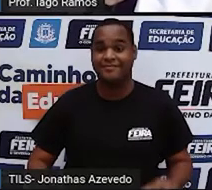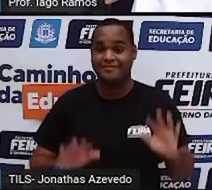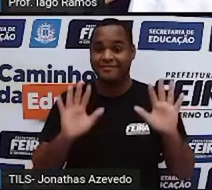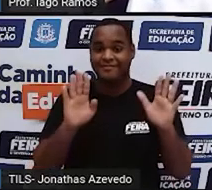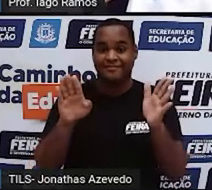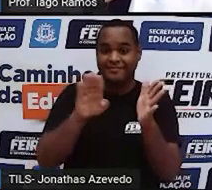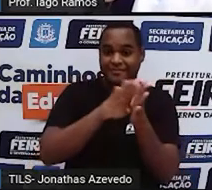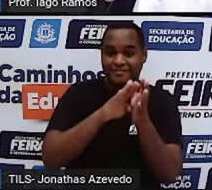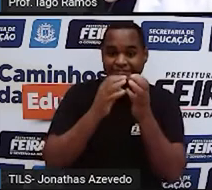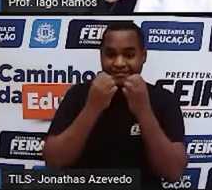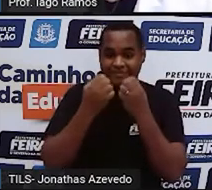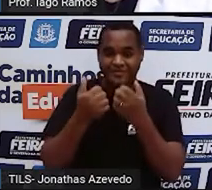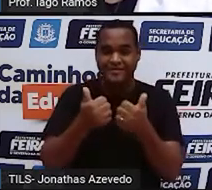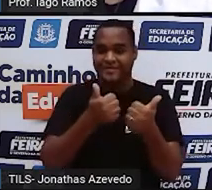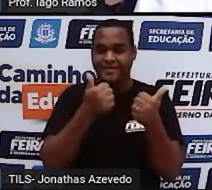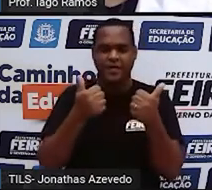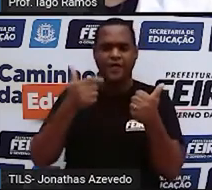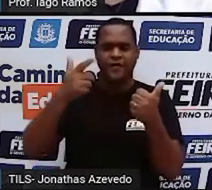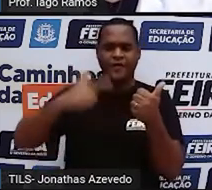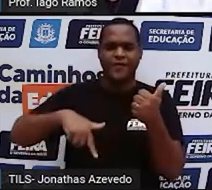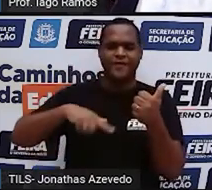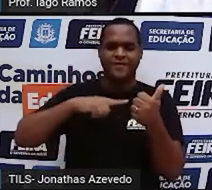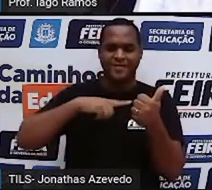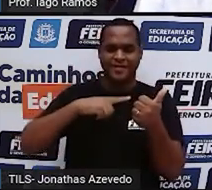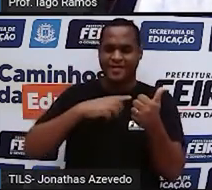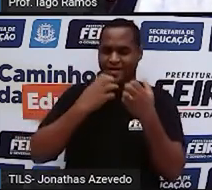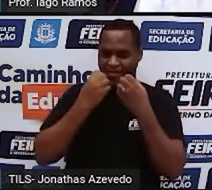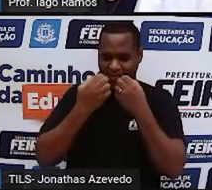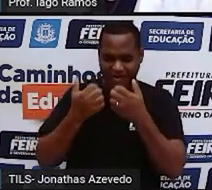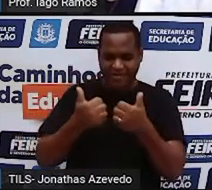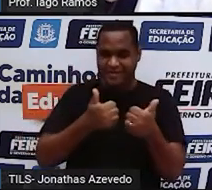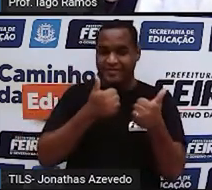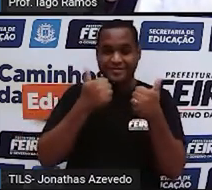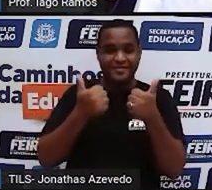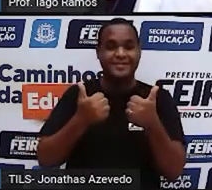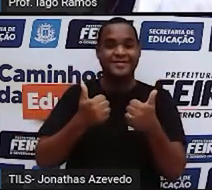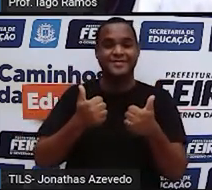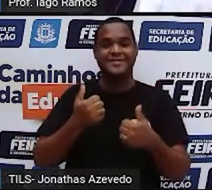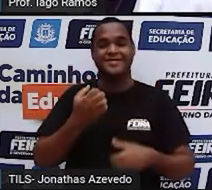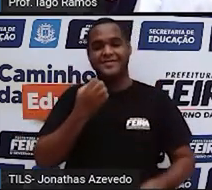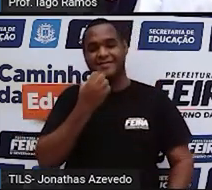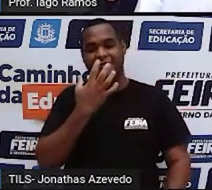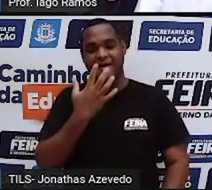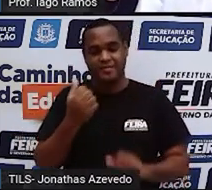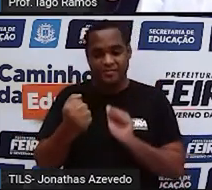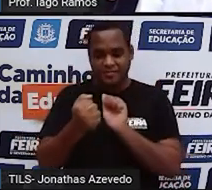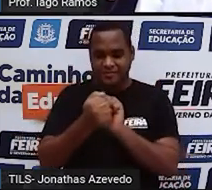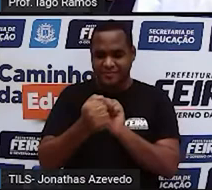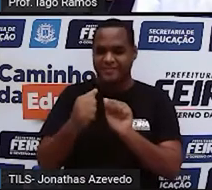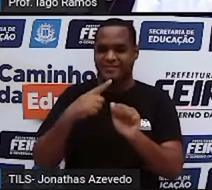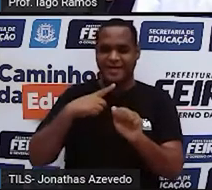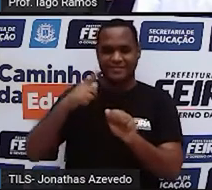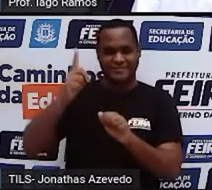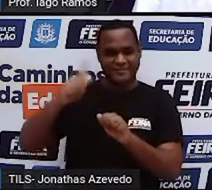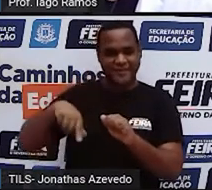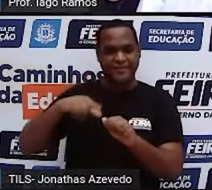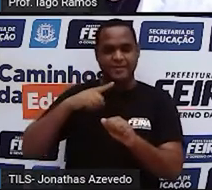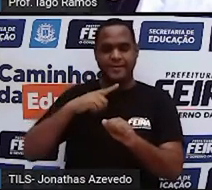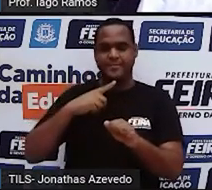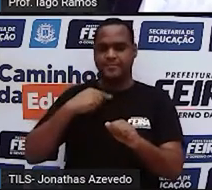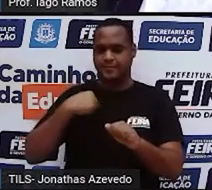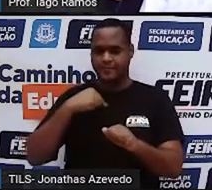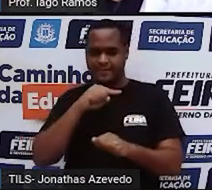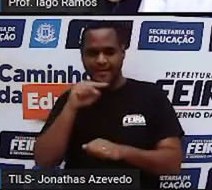Chegamos! Olha nós aqui mais uma vez, é isso aí. Juntinhos, hein? De novo. Eu aqui,